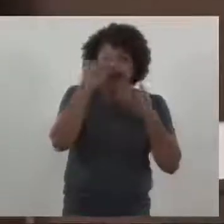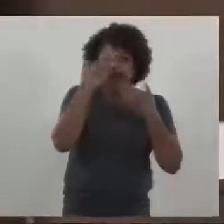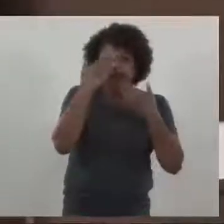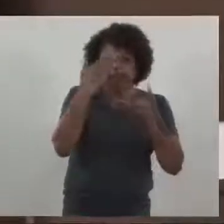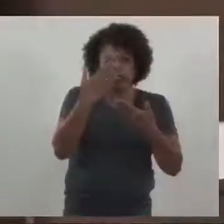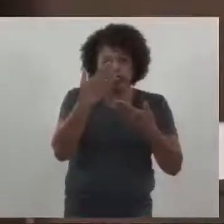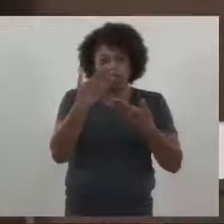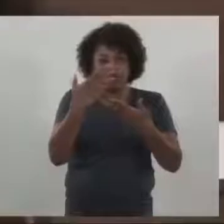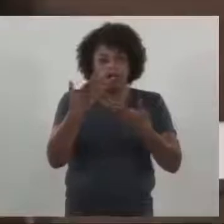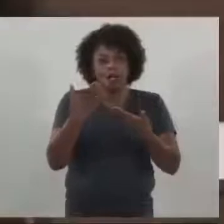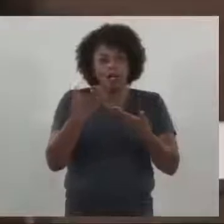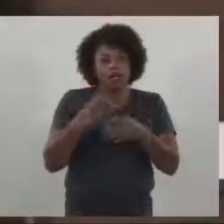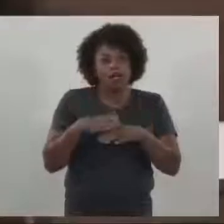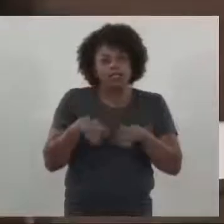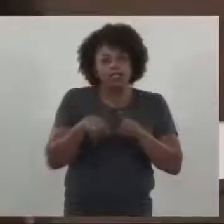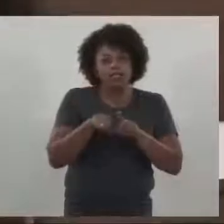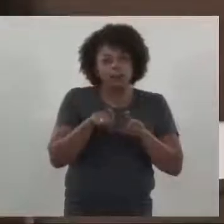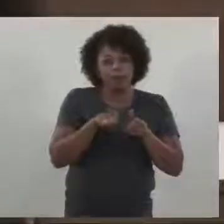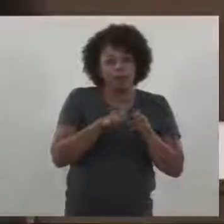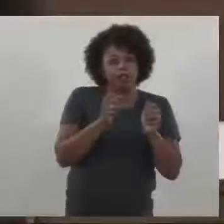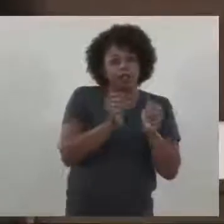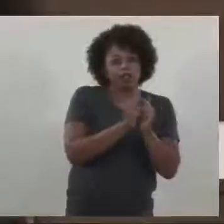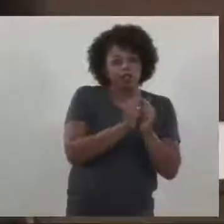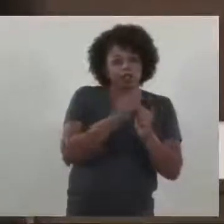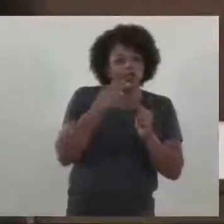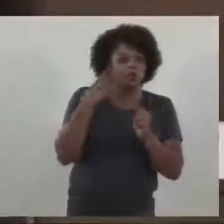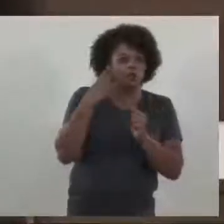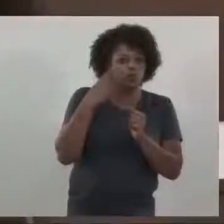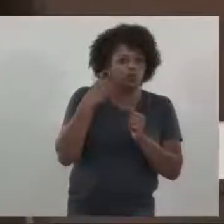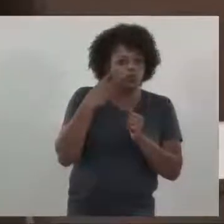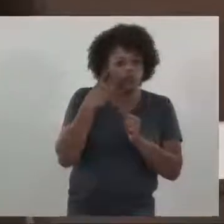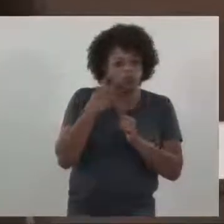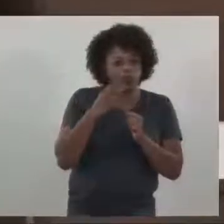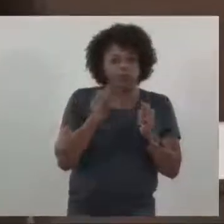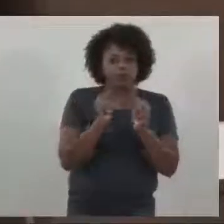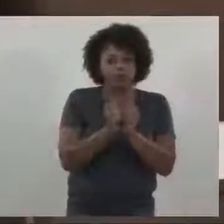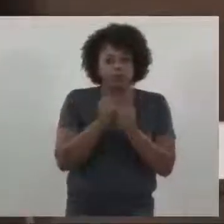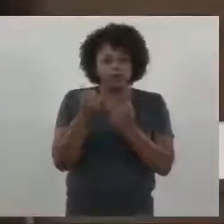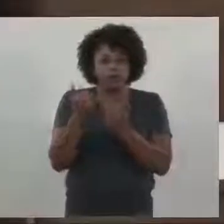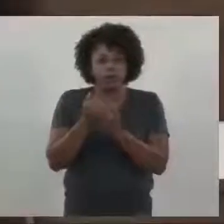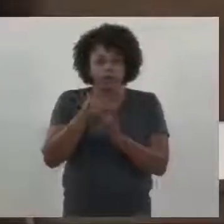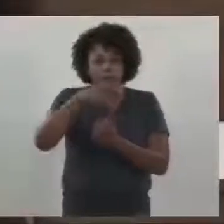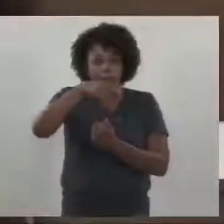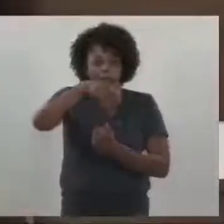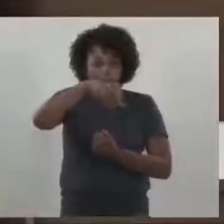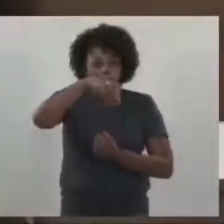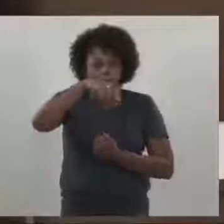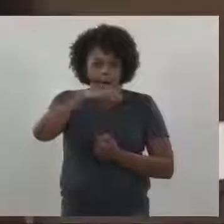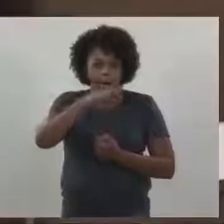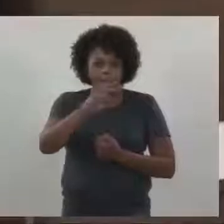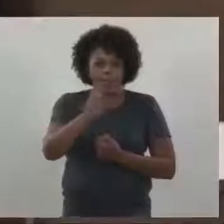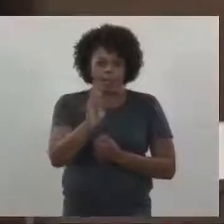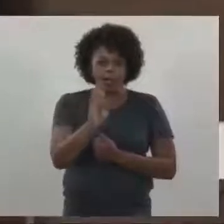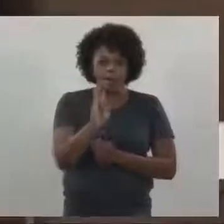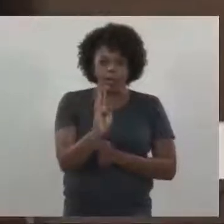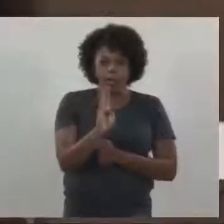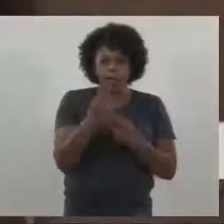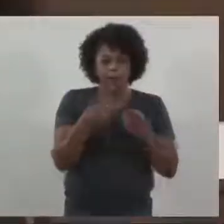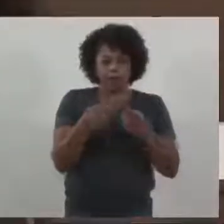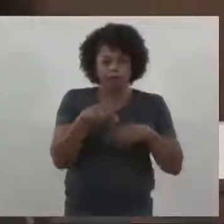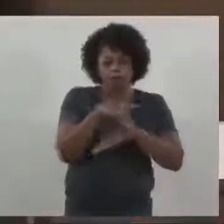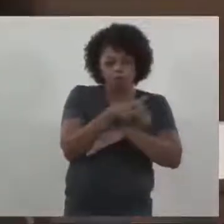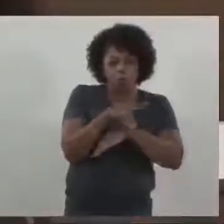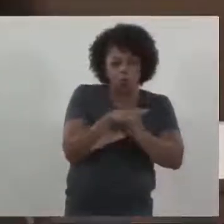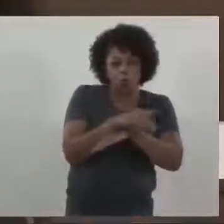aos candidatos do meu partido, MDB. Não é fácil ir para a rua, não é fácil dar a cara a tapa, e